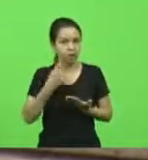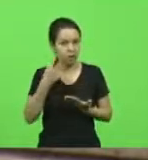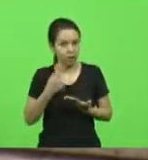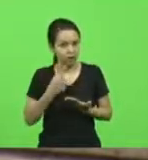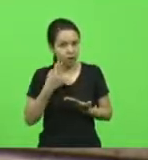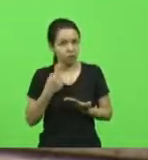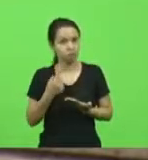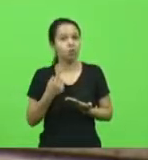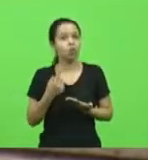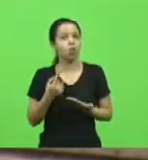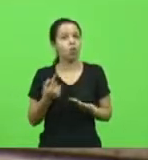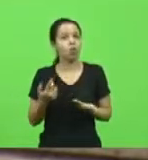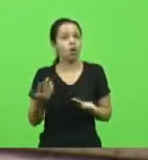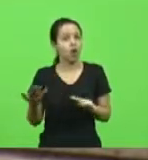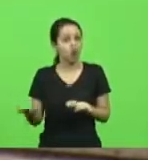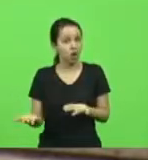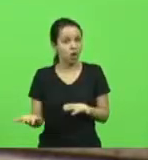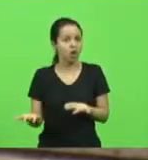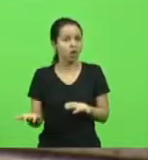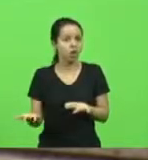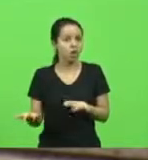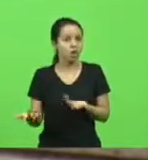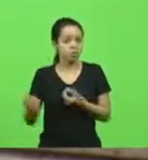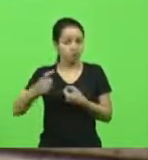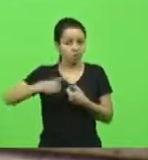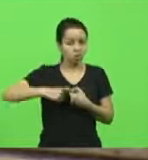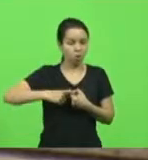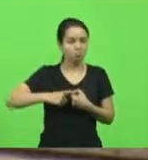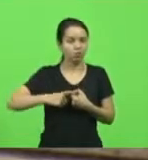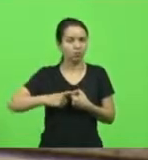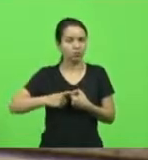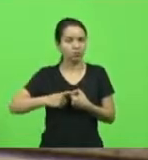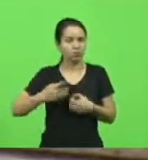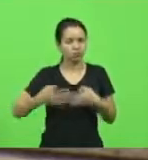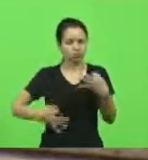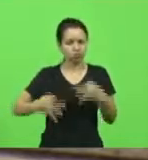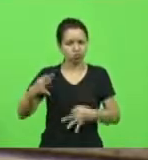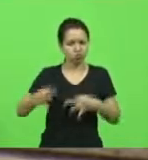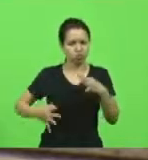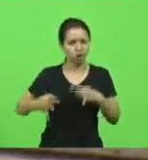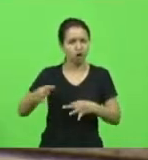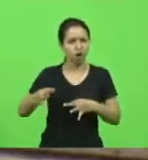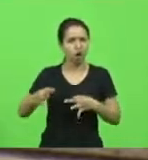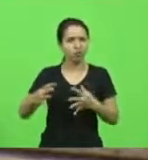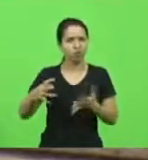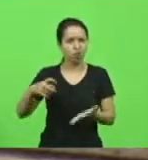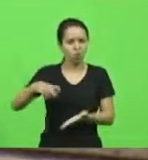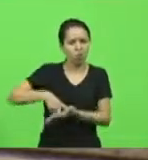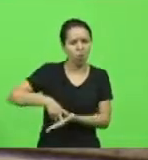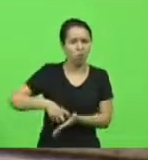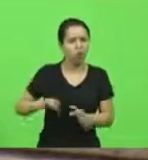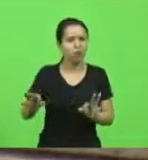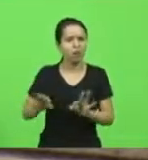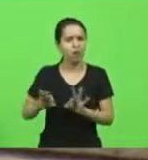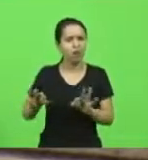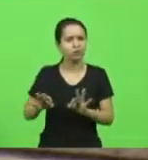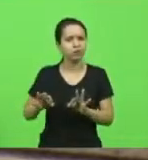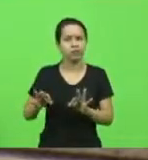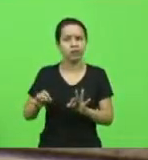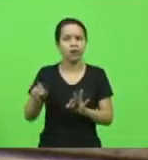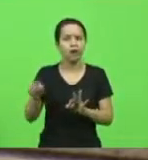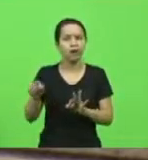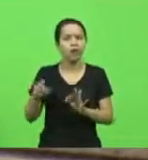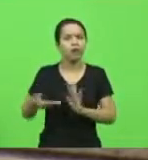hoje, sem estar julgado, sem estar condenado, lhe foi tirado o seu direito legítimo,